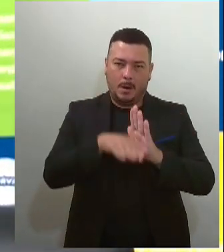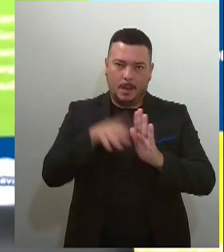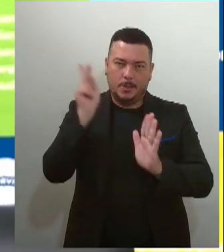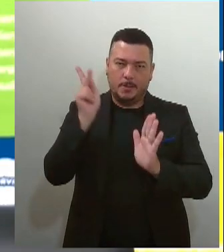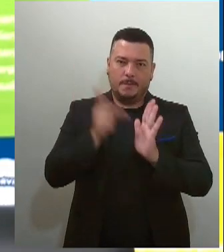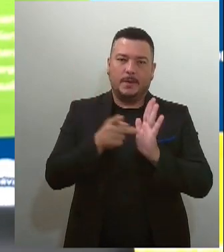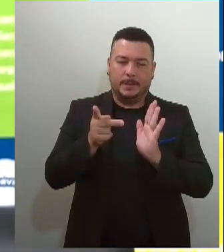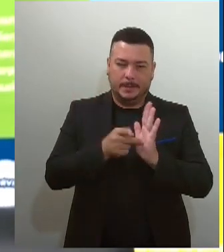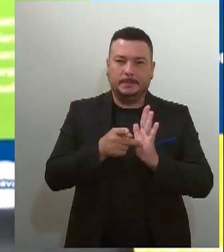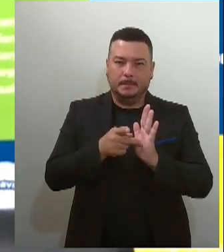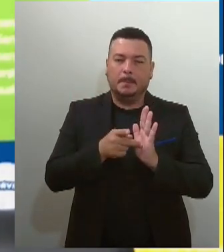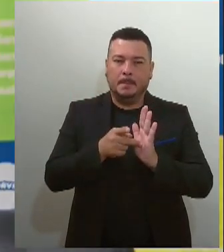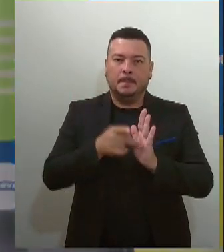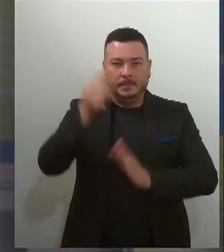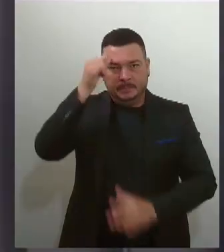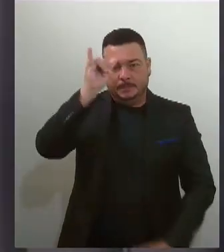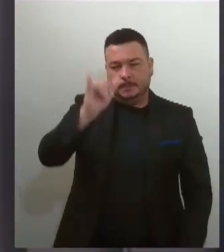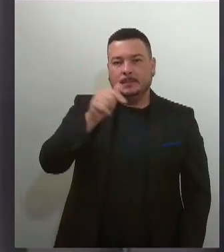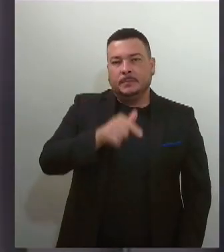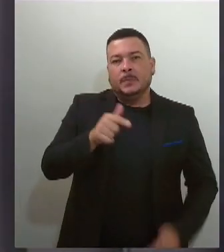combate ao vetor, principalmente.